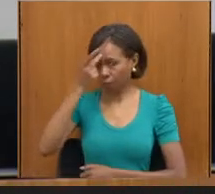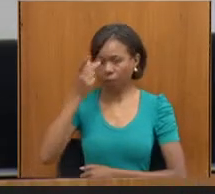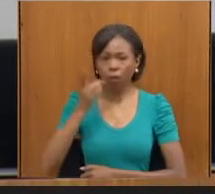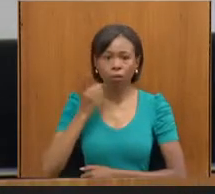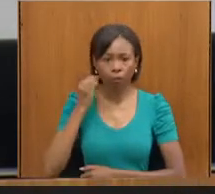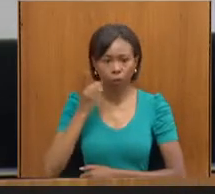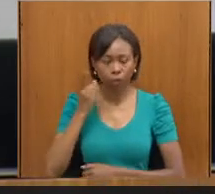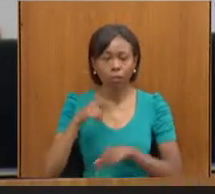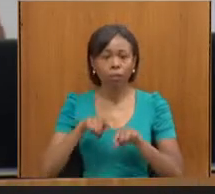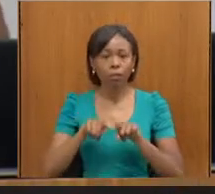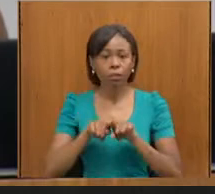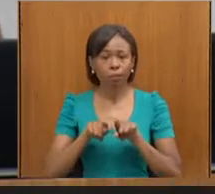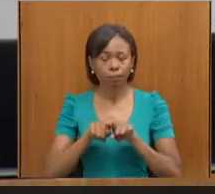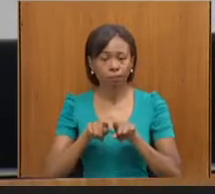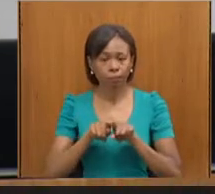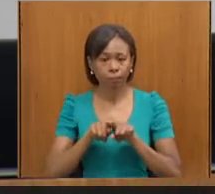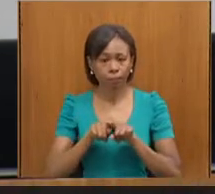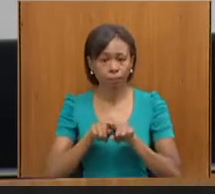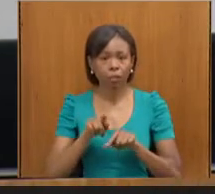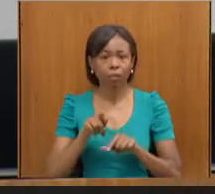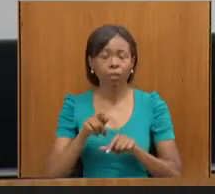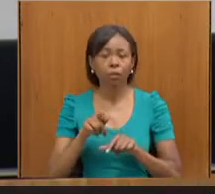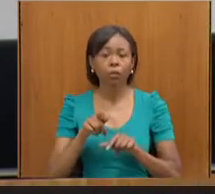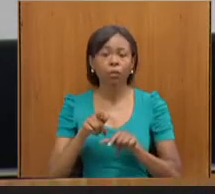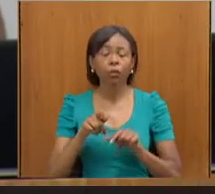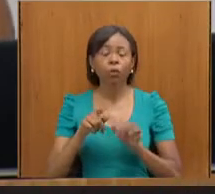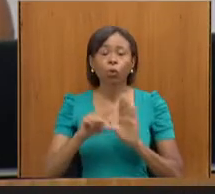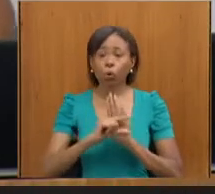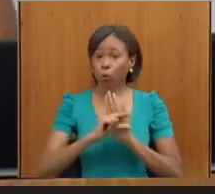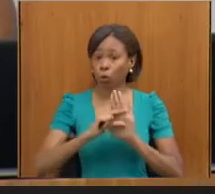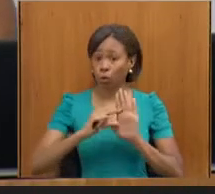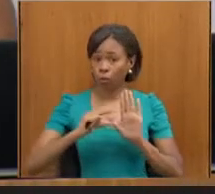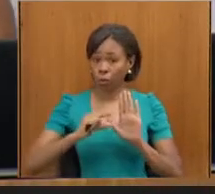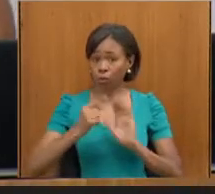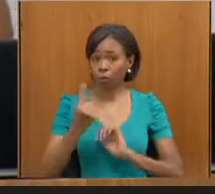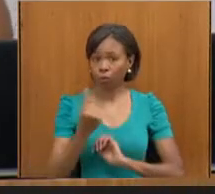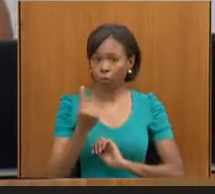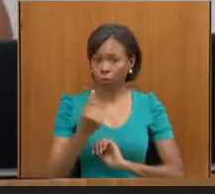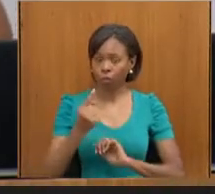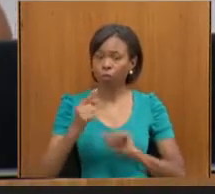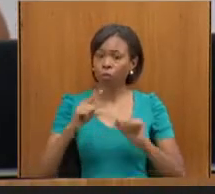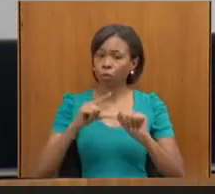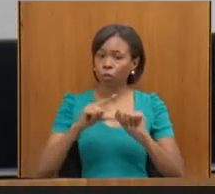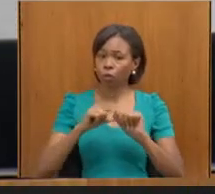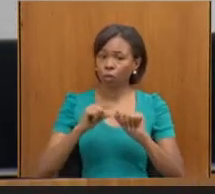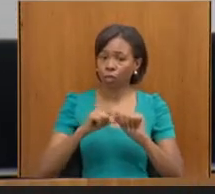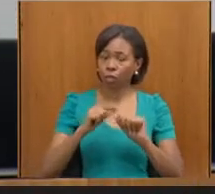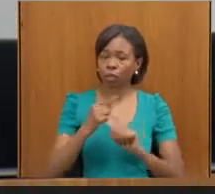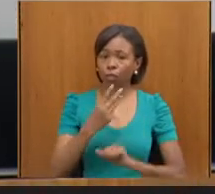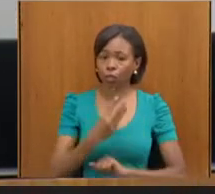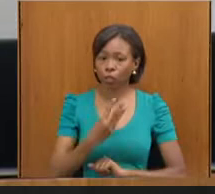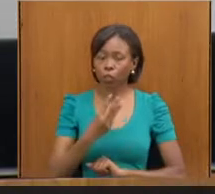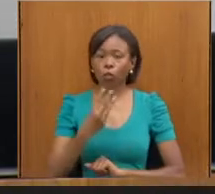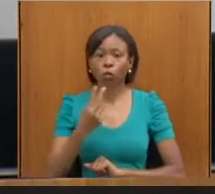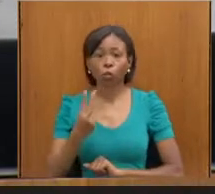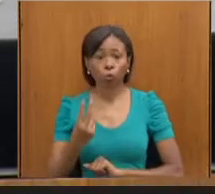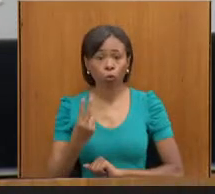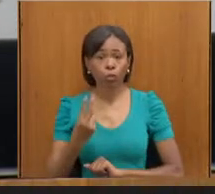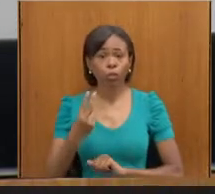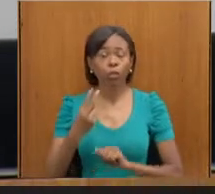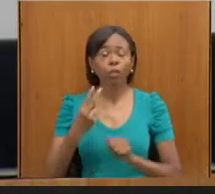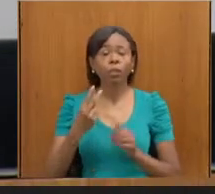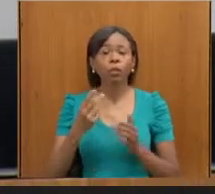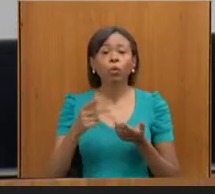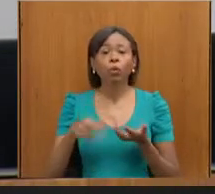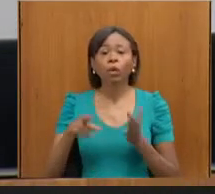E aqui, também, a presidência, nos termos do parágrafo 1º do artigo 132 do Regimento Interno, dispensa a leitura